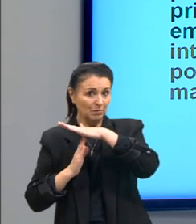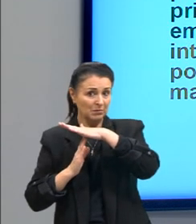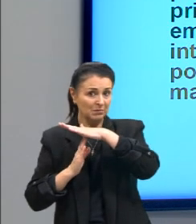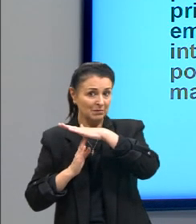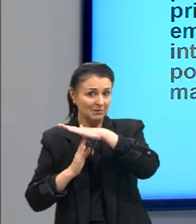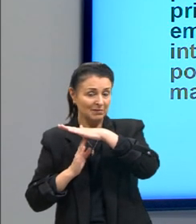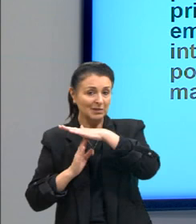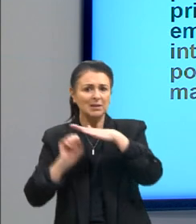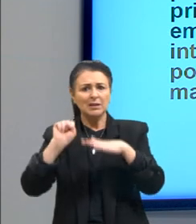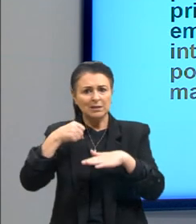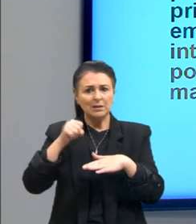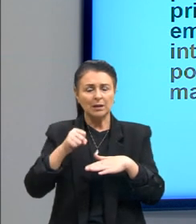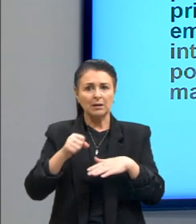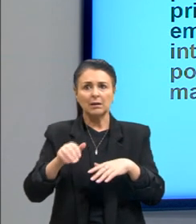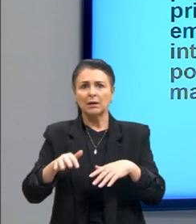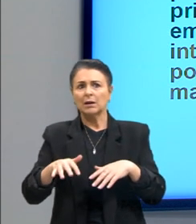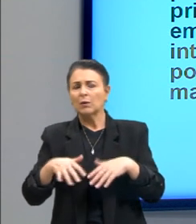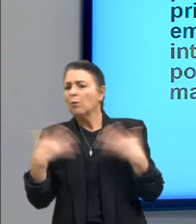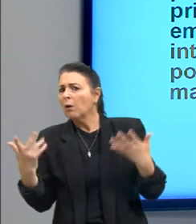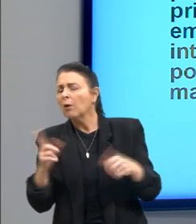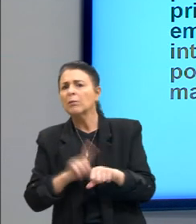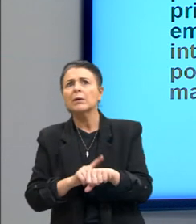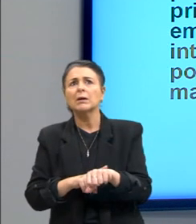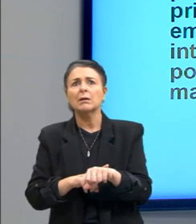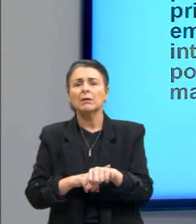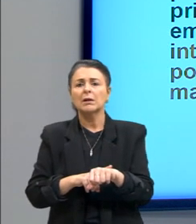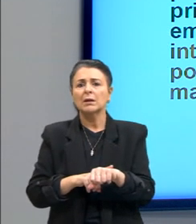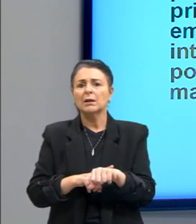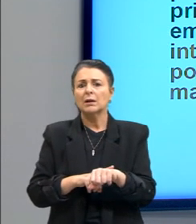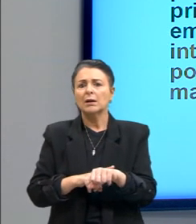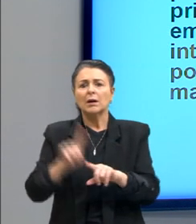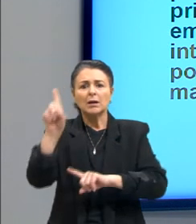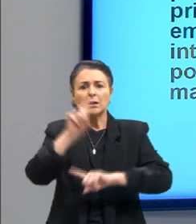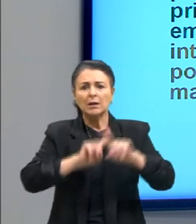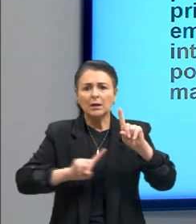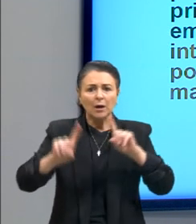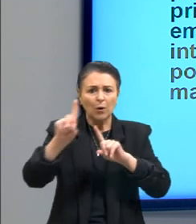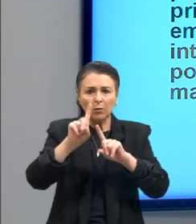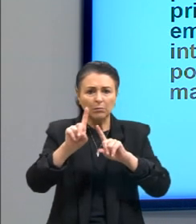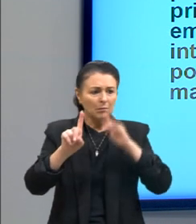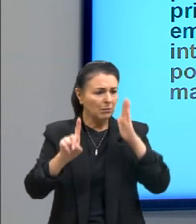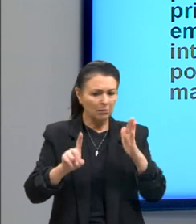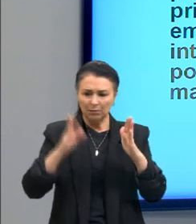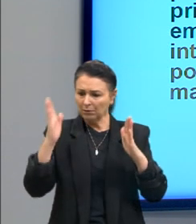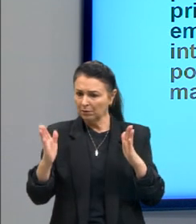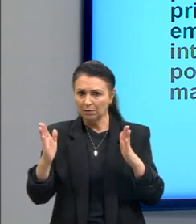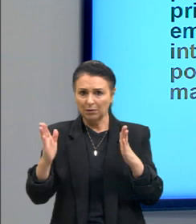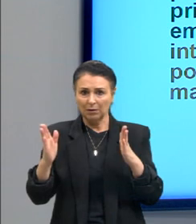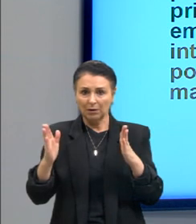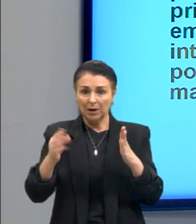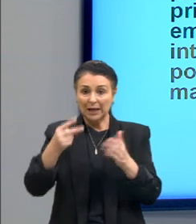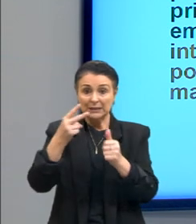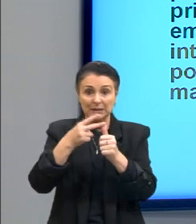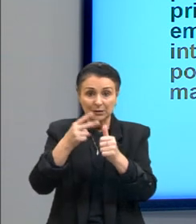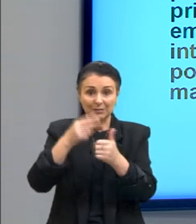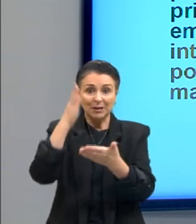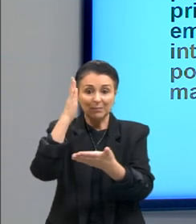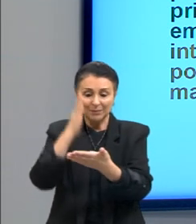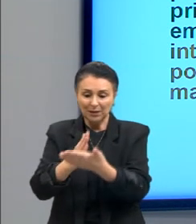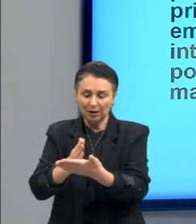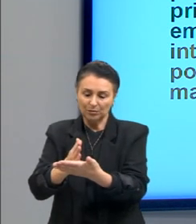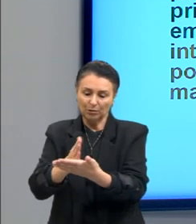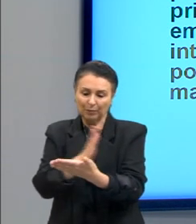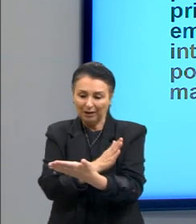foi em que momento? foi em algum pedaço dessa segunda metade do século XX a